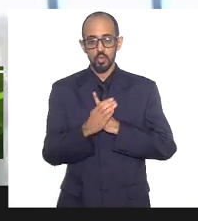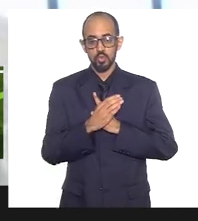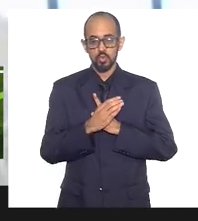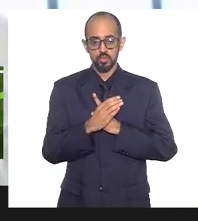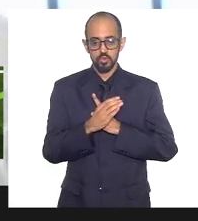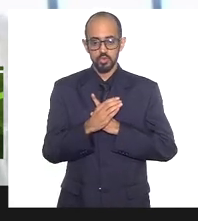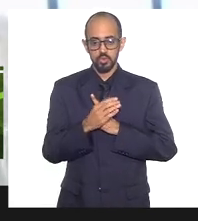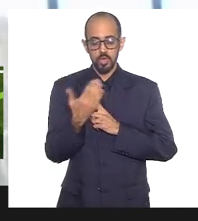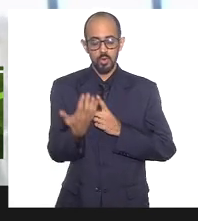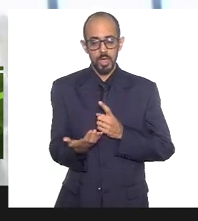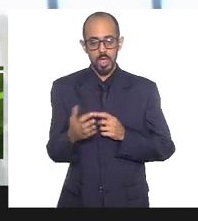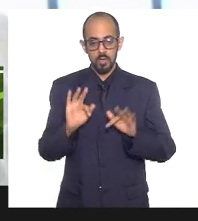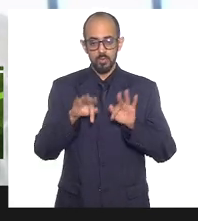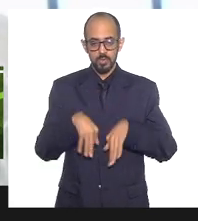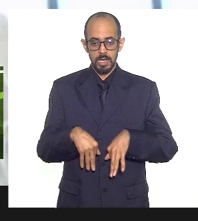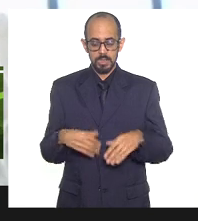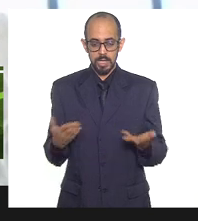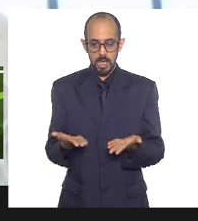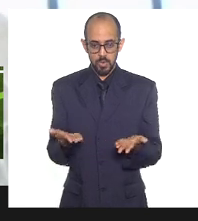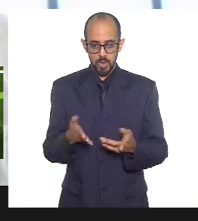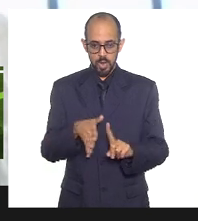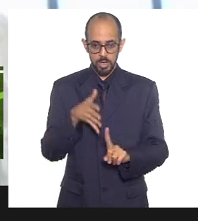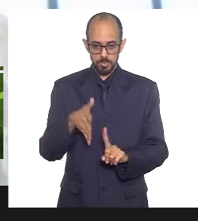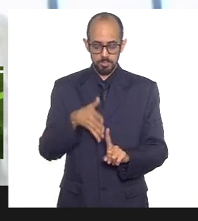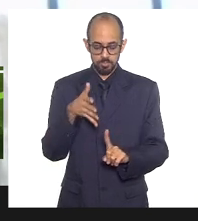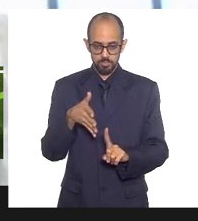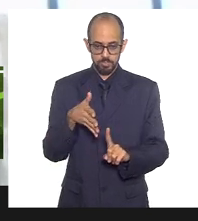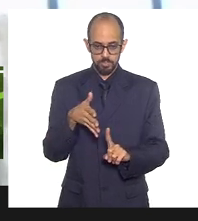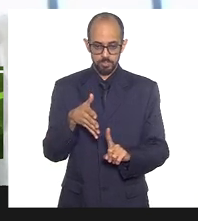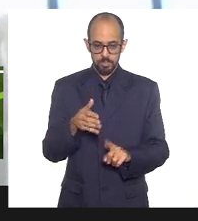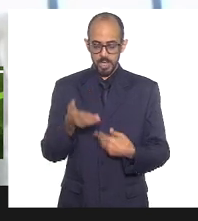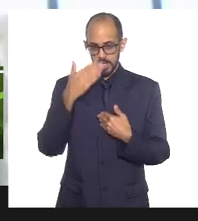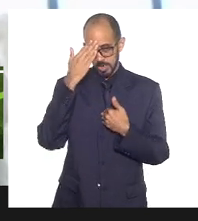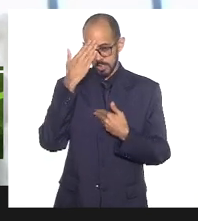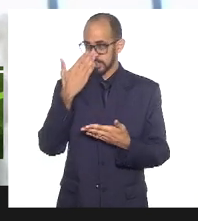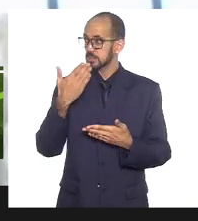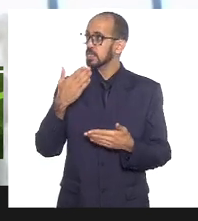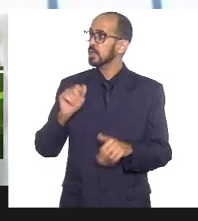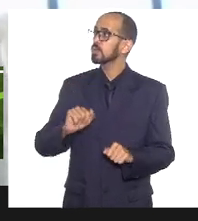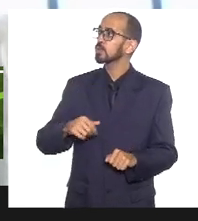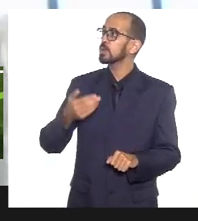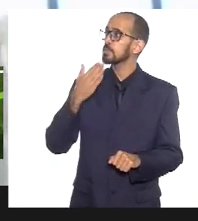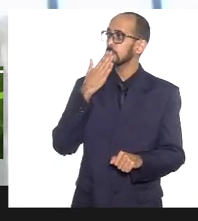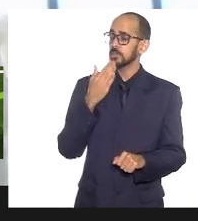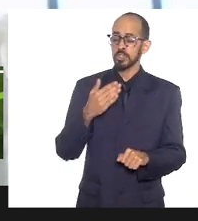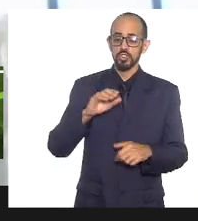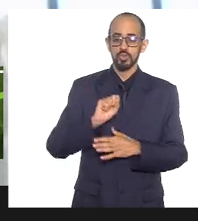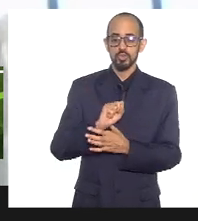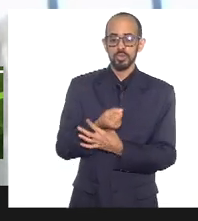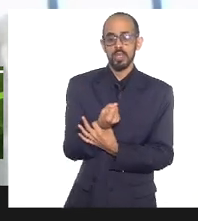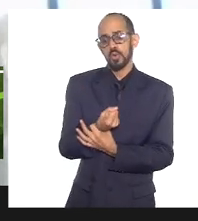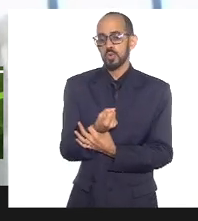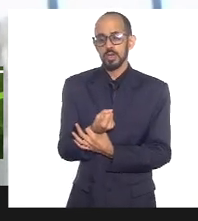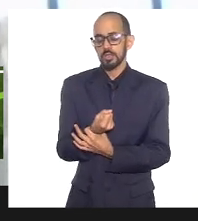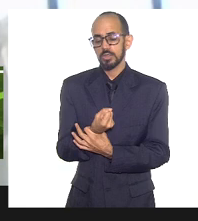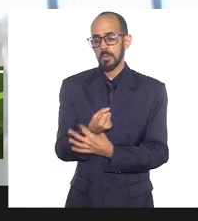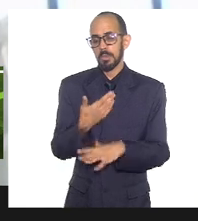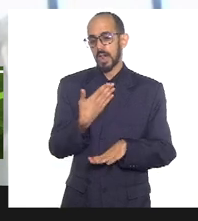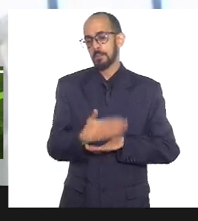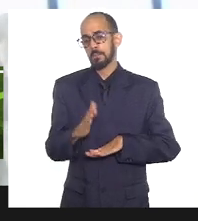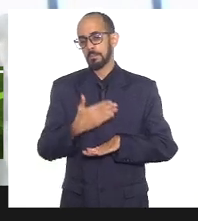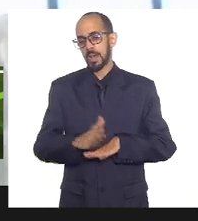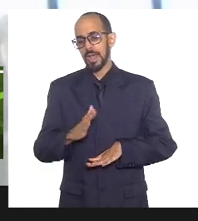gostaria de finalizar agradecendo e pedindo segurança para a prática,